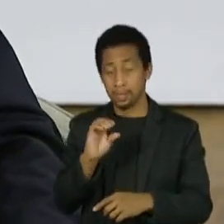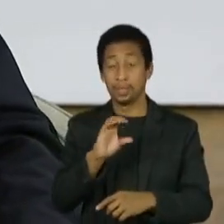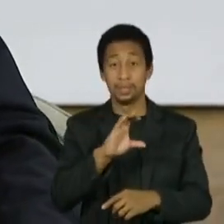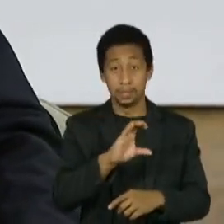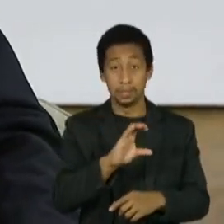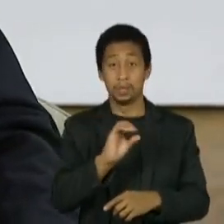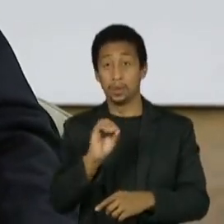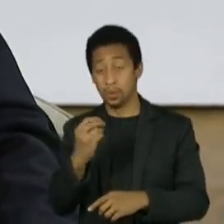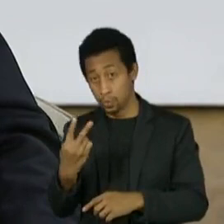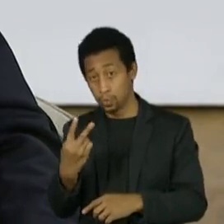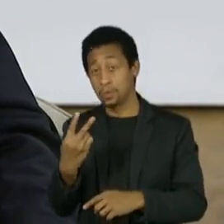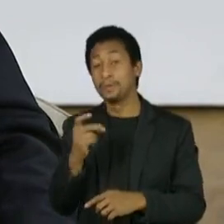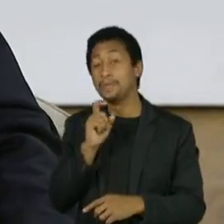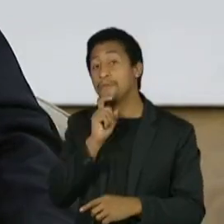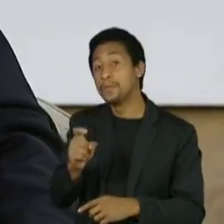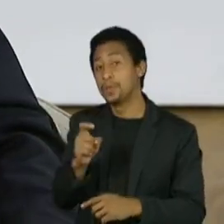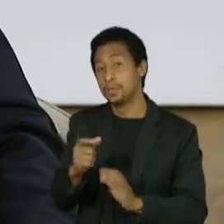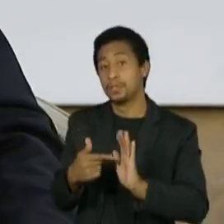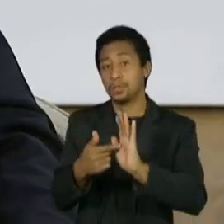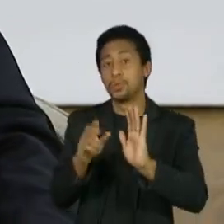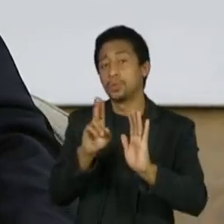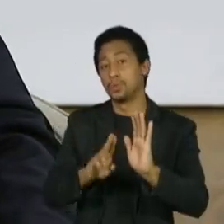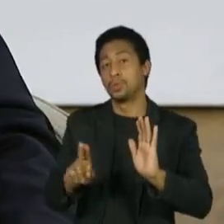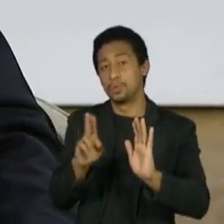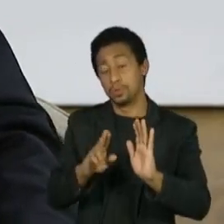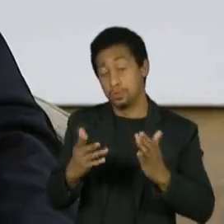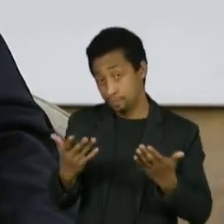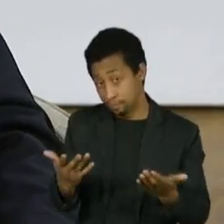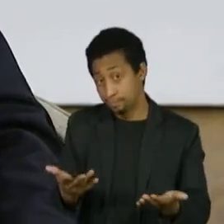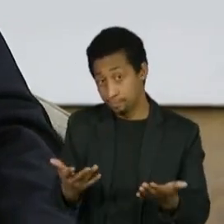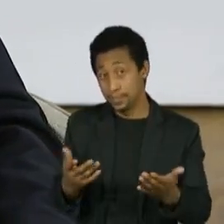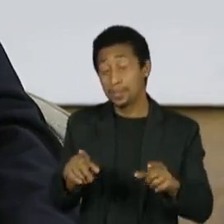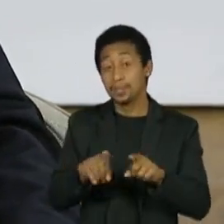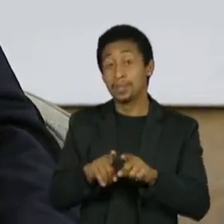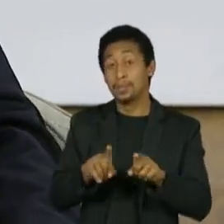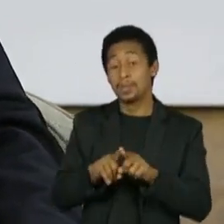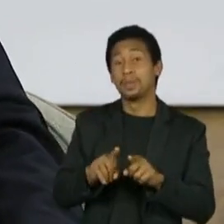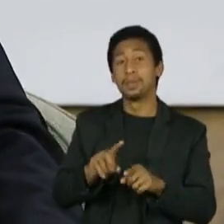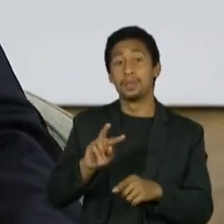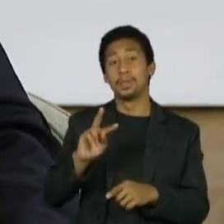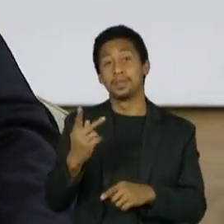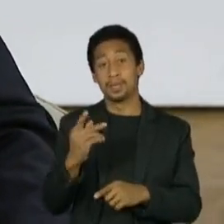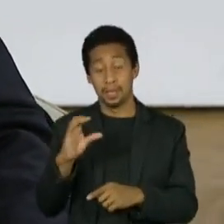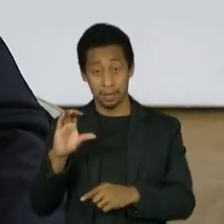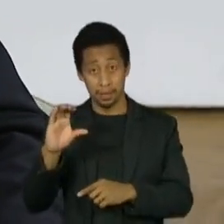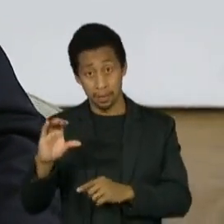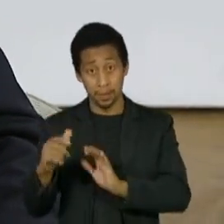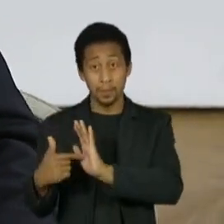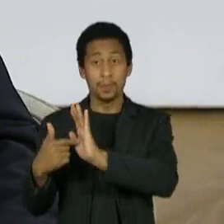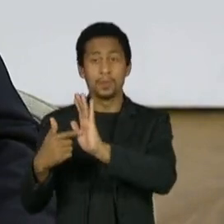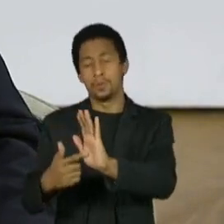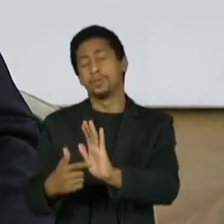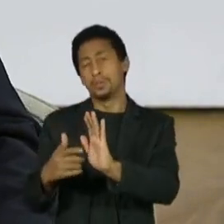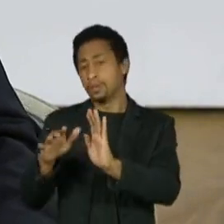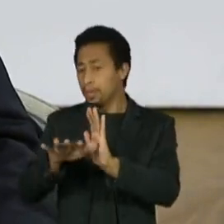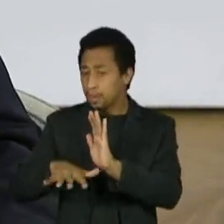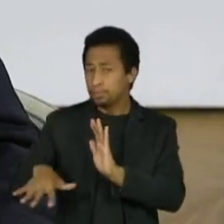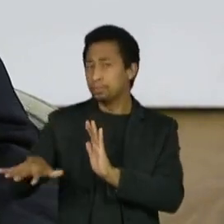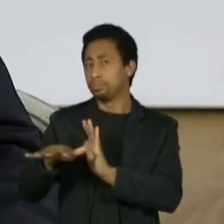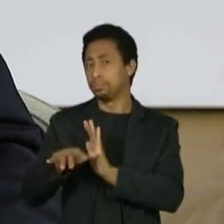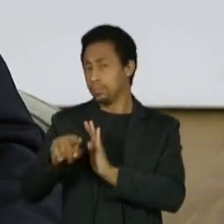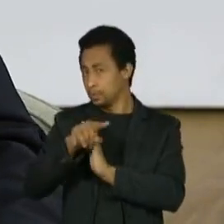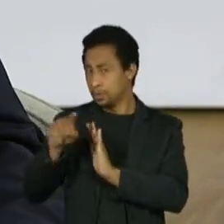hidrogênio ou diesel verde e o hidrogênio é na sequência disso. Então, eu diria assim, é algo para a gente olhar